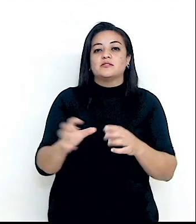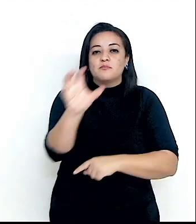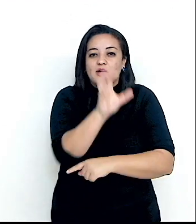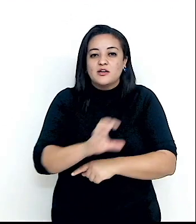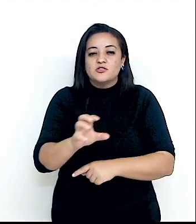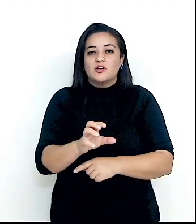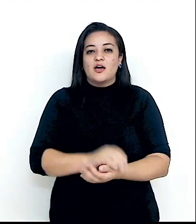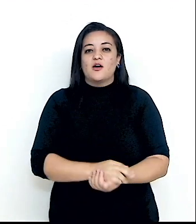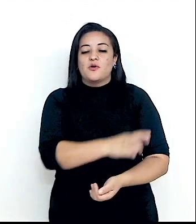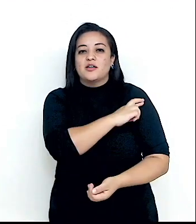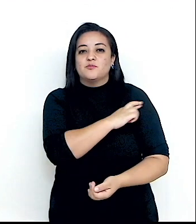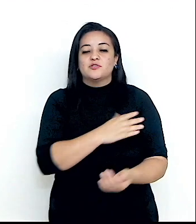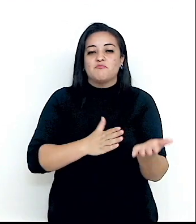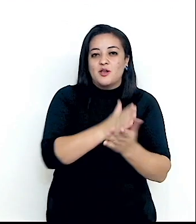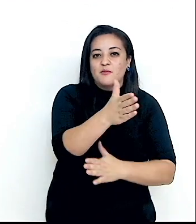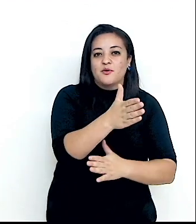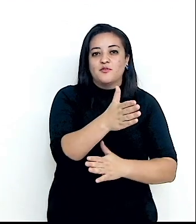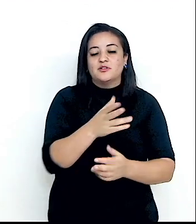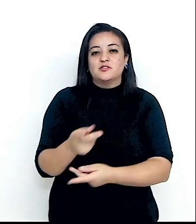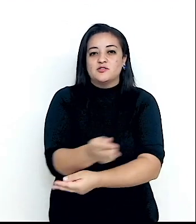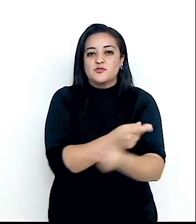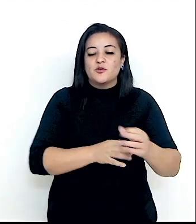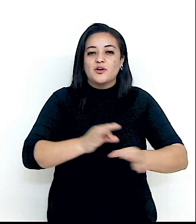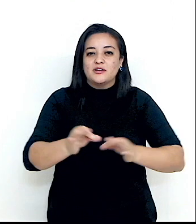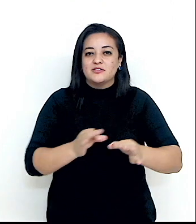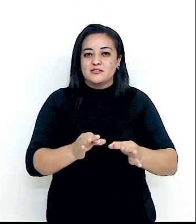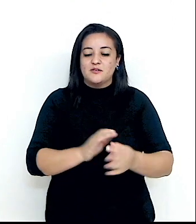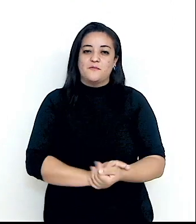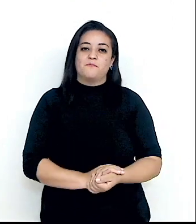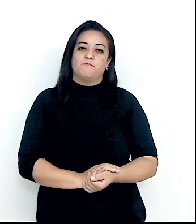responsável pela aprovação do orçamento da organização.